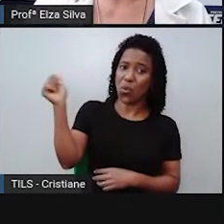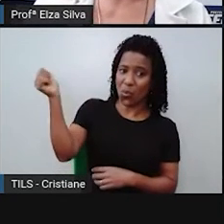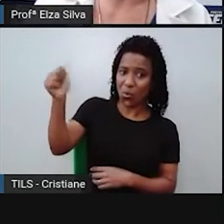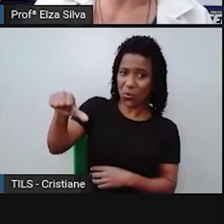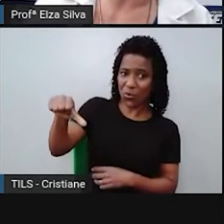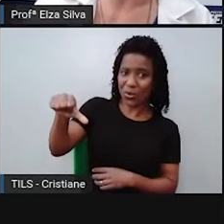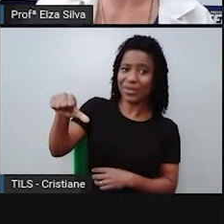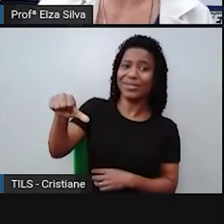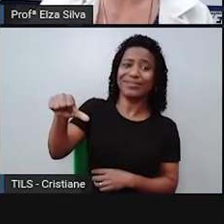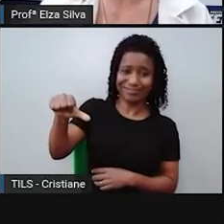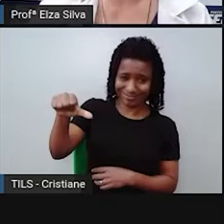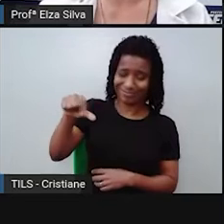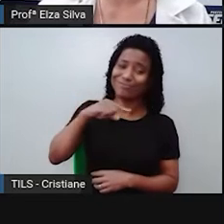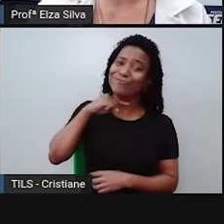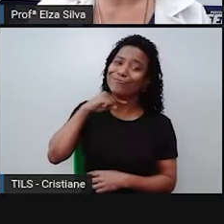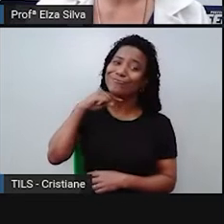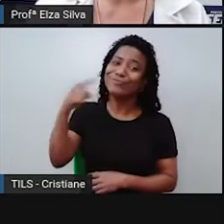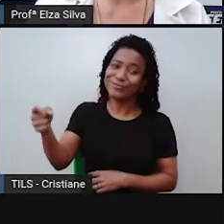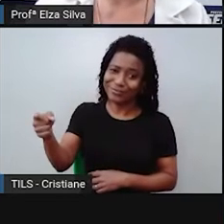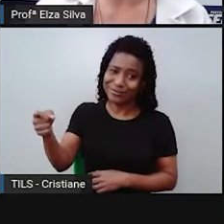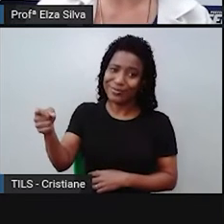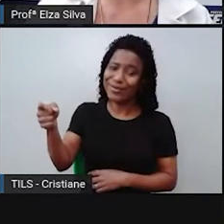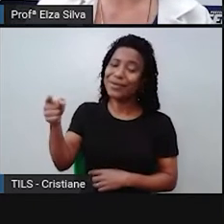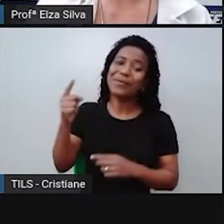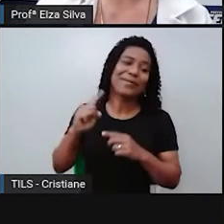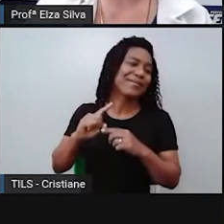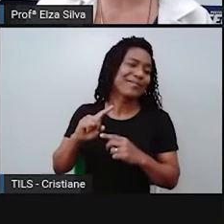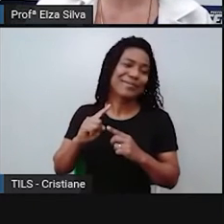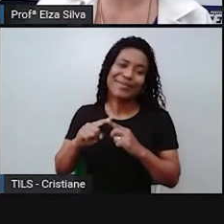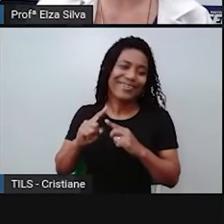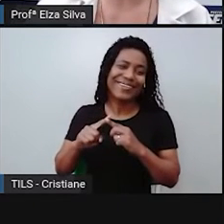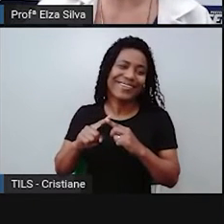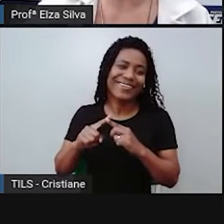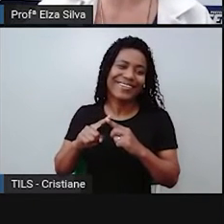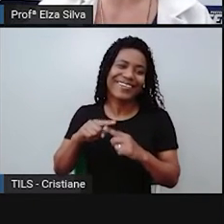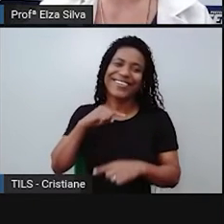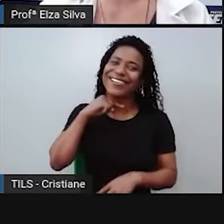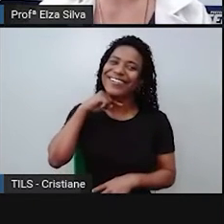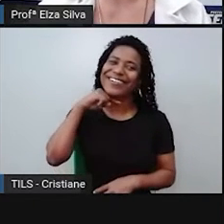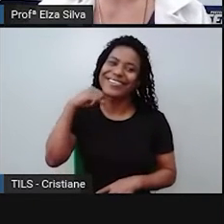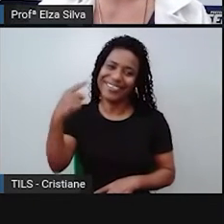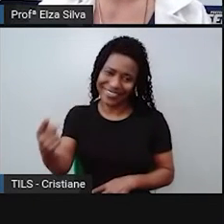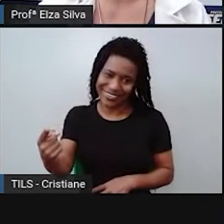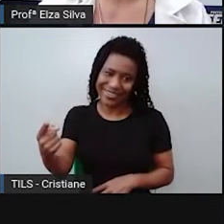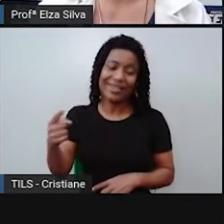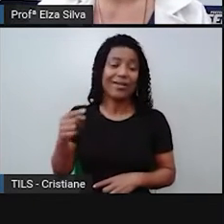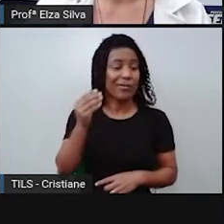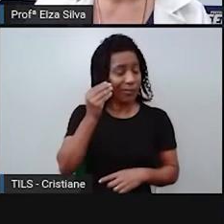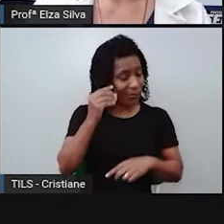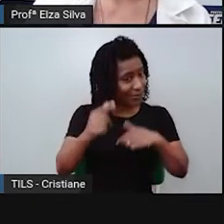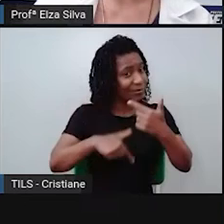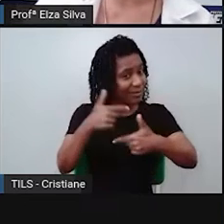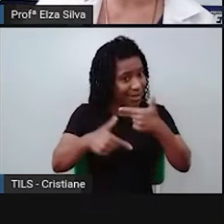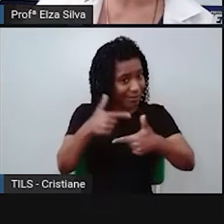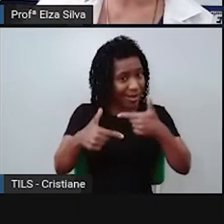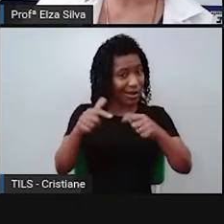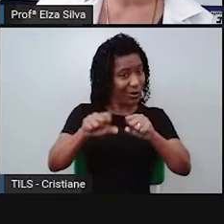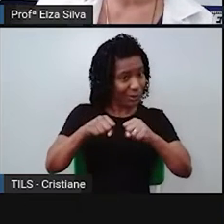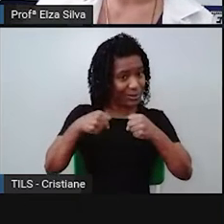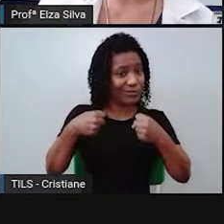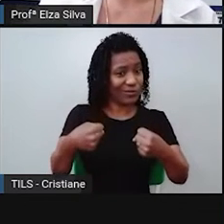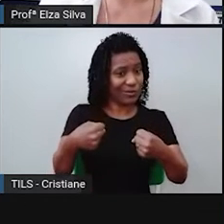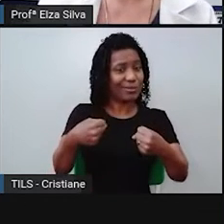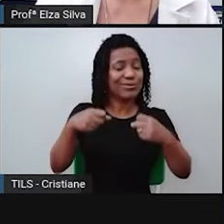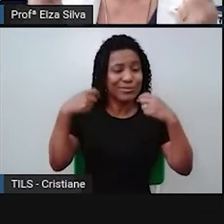Ou seja, meus queridos alunos, nada é fácil sem muito trabalho. Portanto,